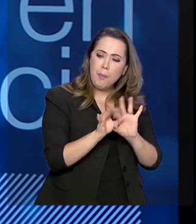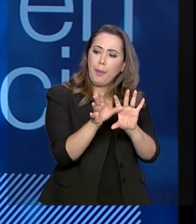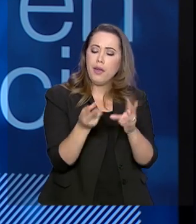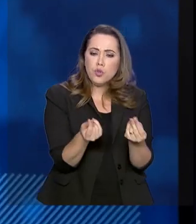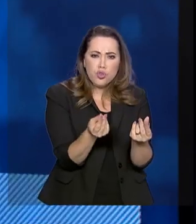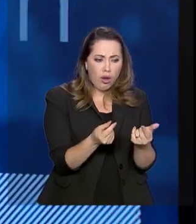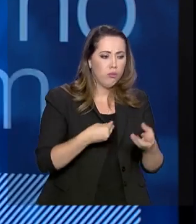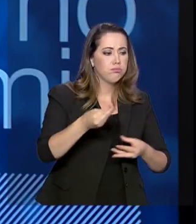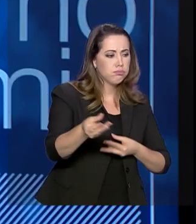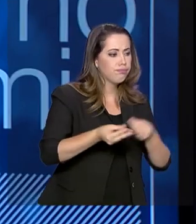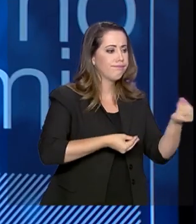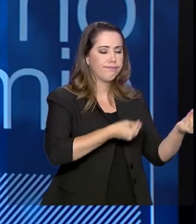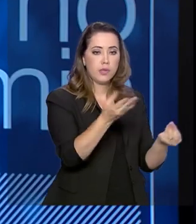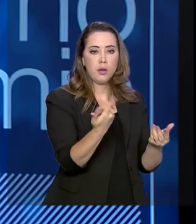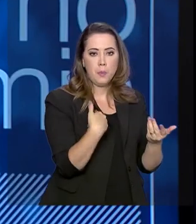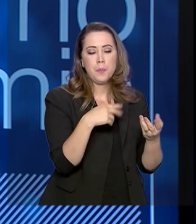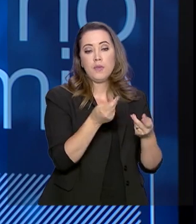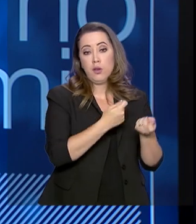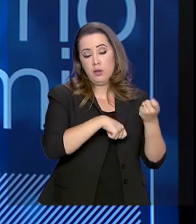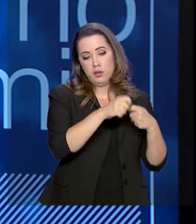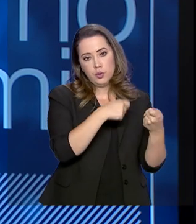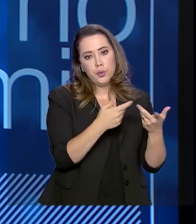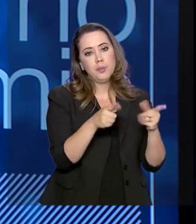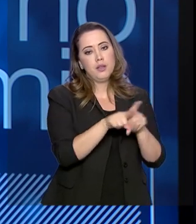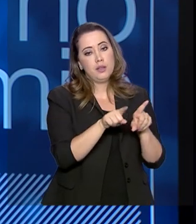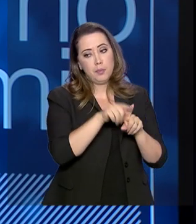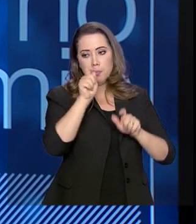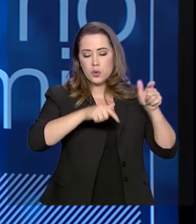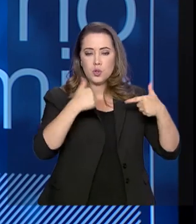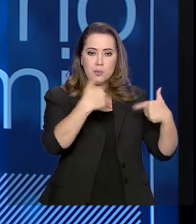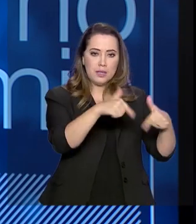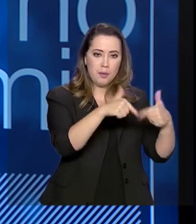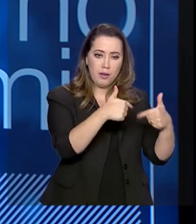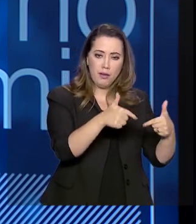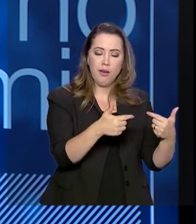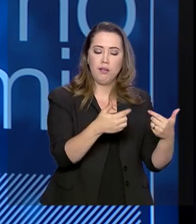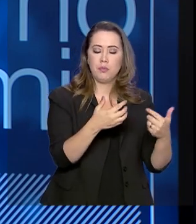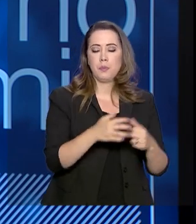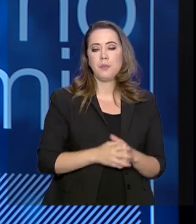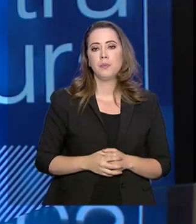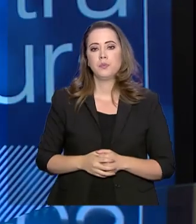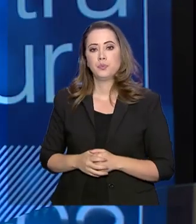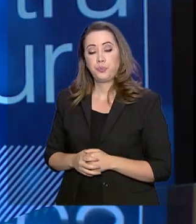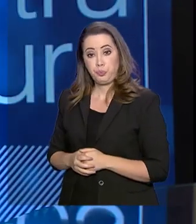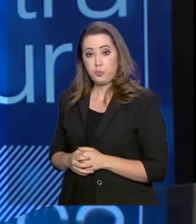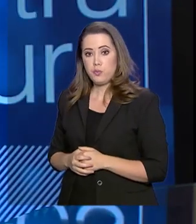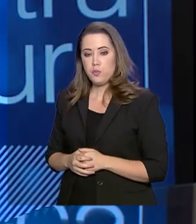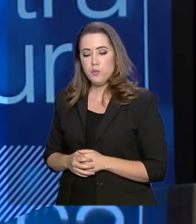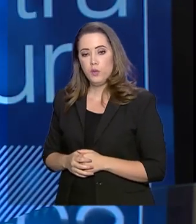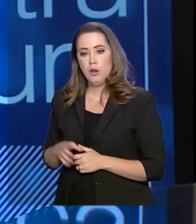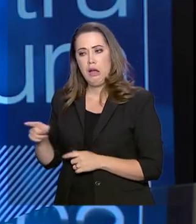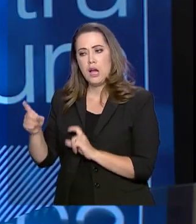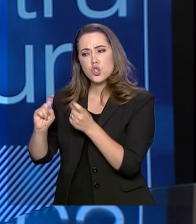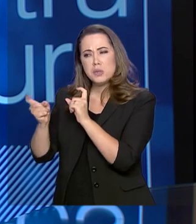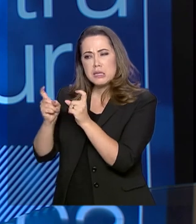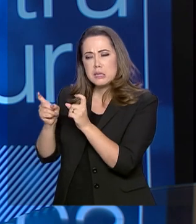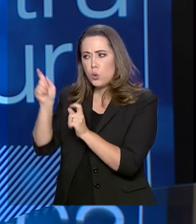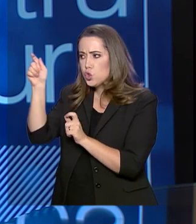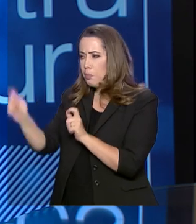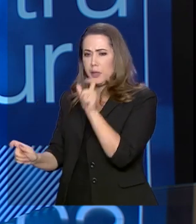recursos orçamentários e recursos humanos para trabalhar nas atividades finalísticas. Nessa questão da gestão das pessoas,